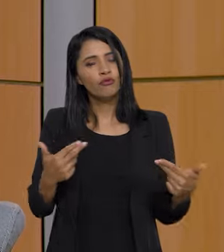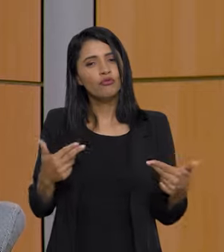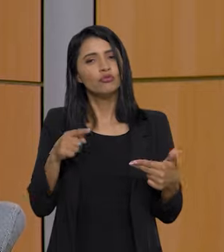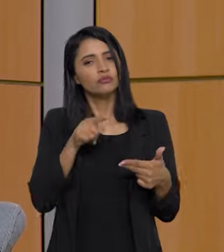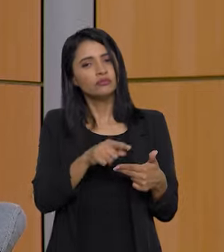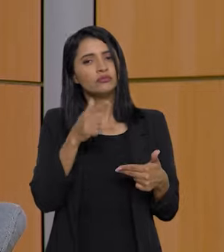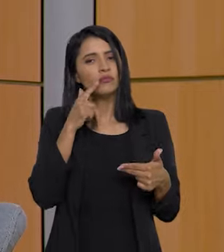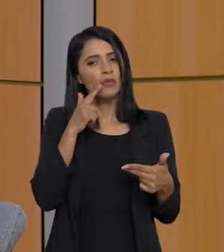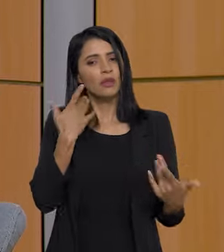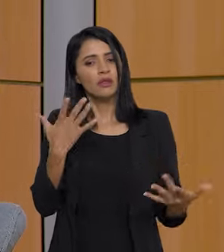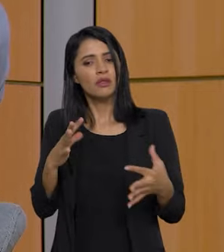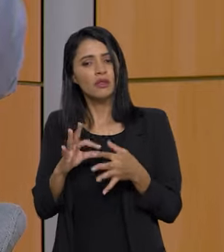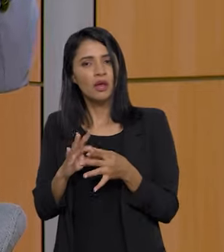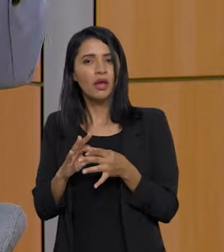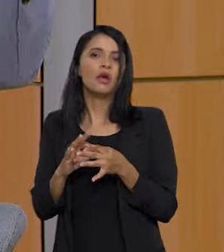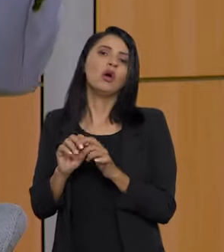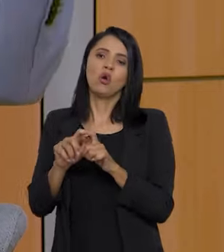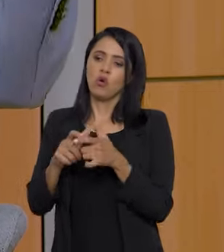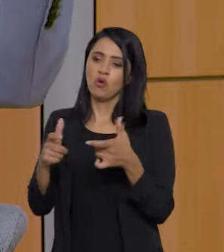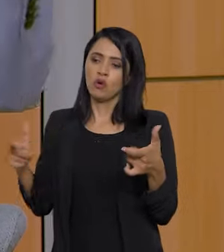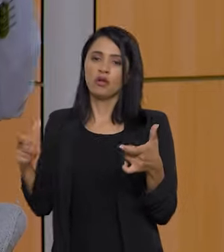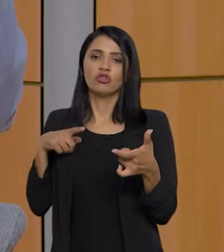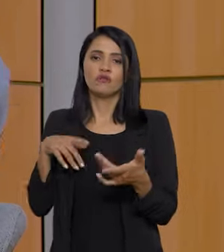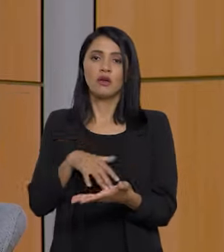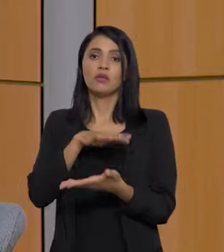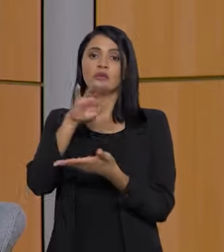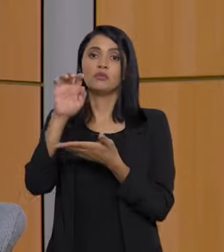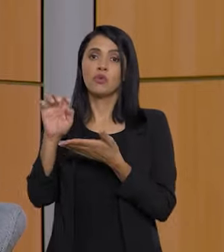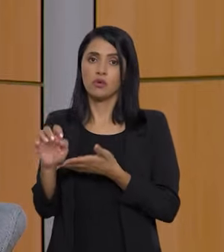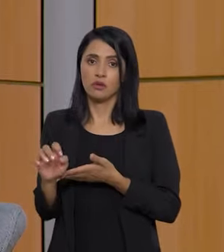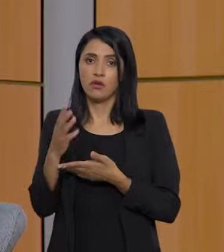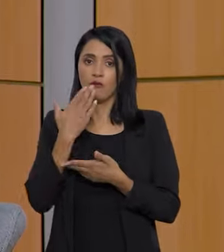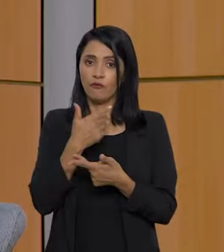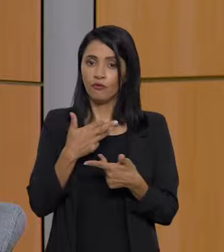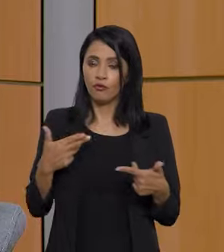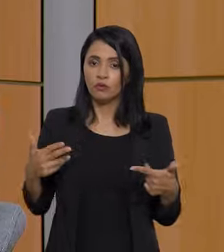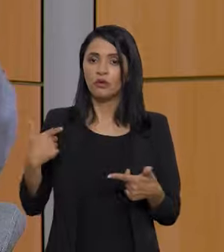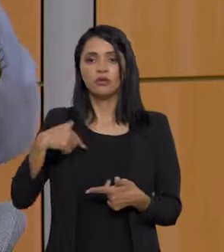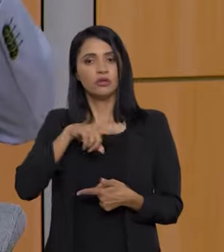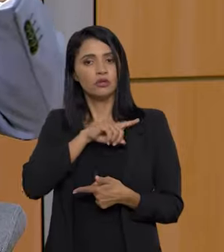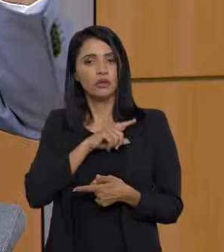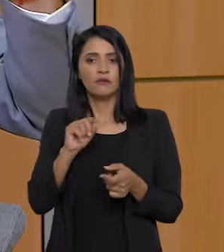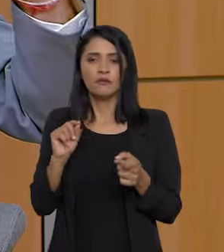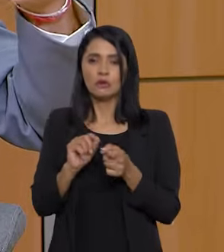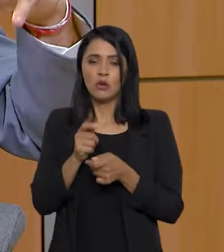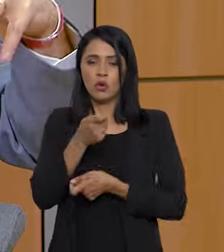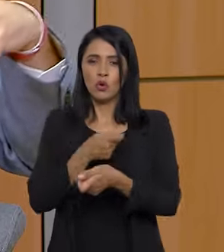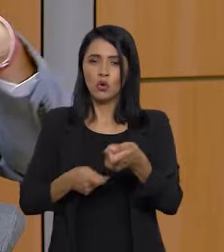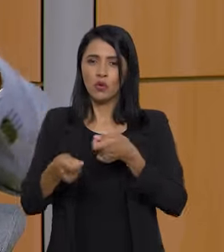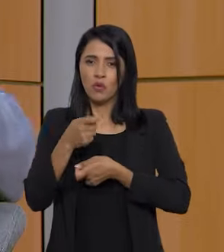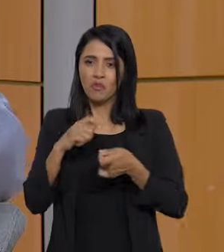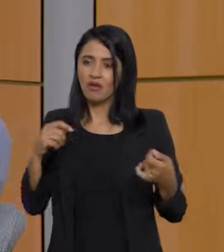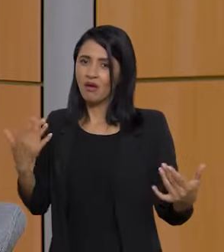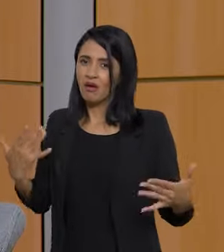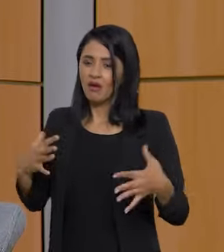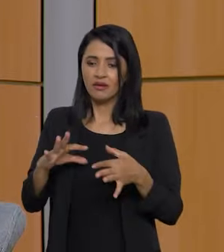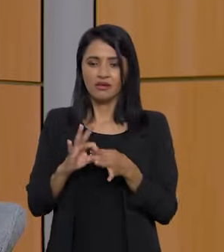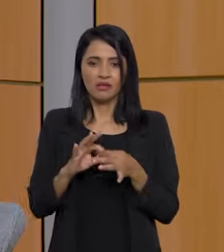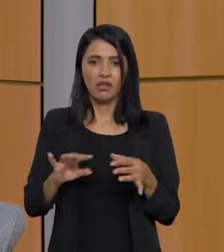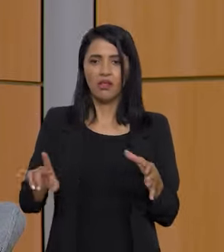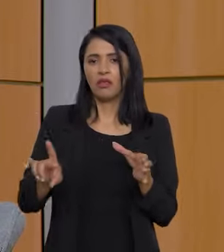fruta e ele integra com o grande que exporta essa fruta. Nós queremos fazer uma economia também